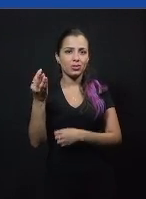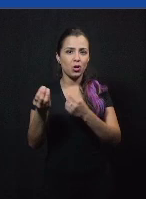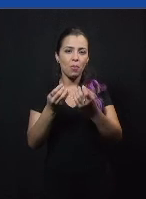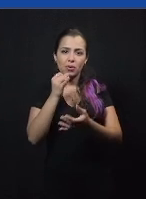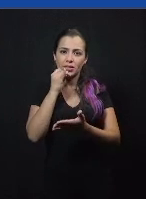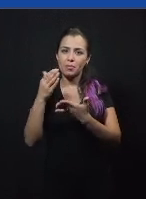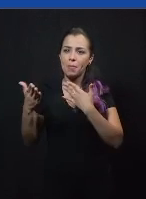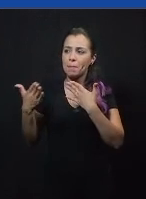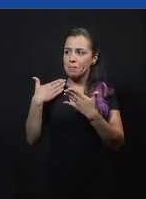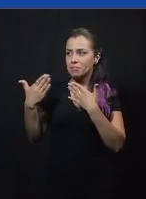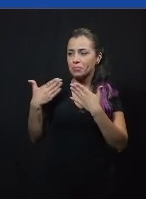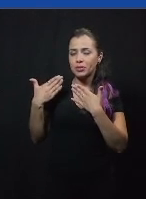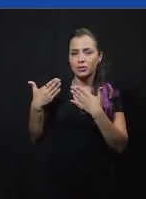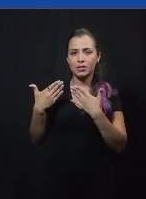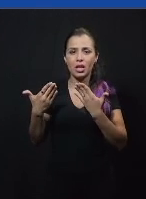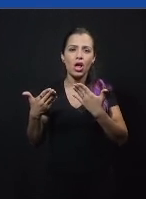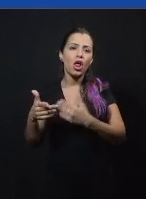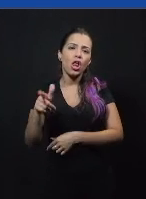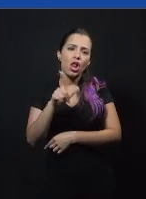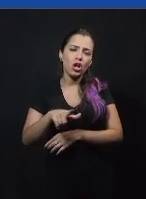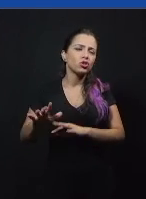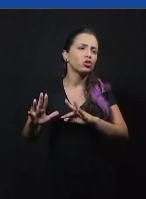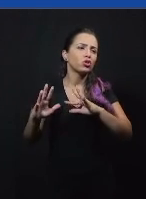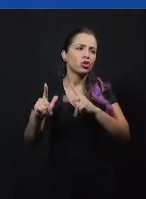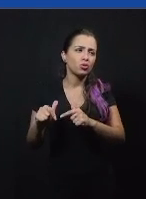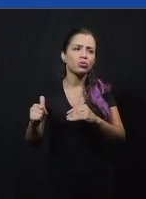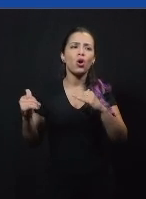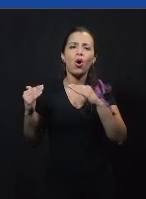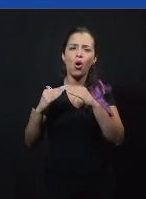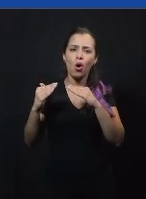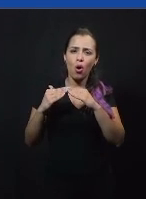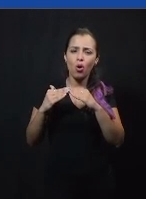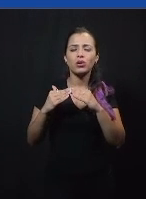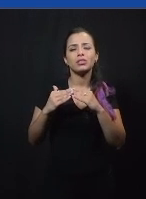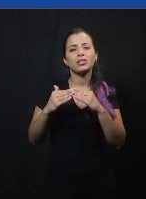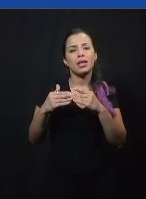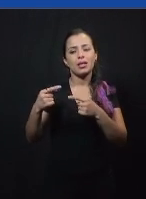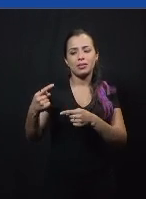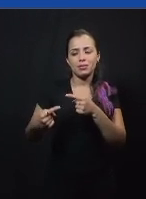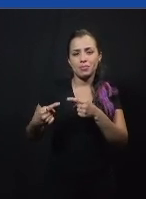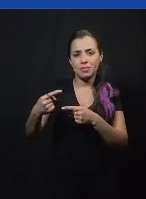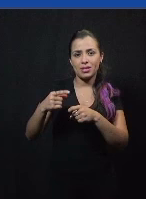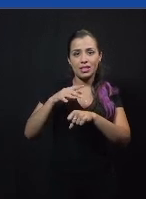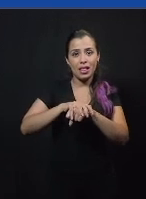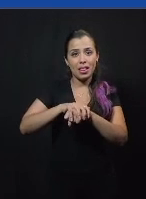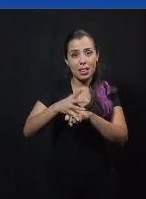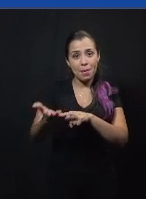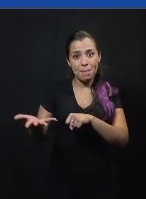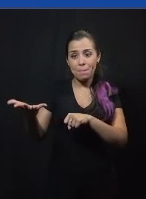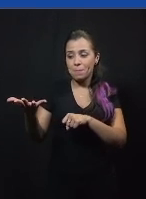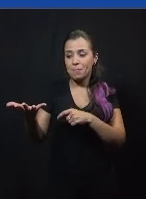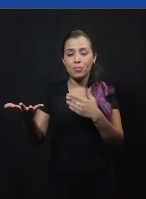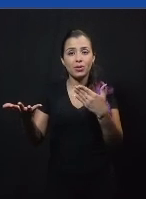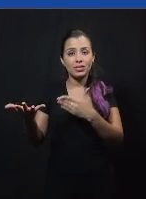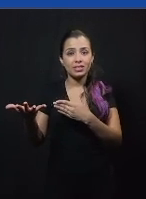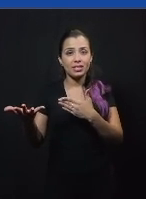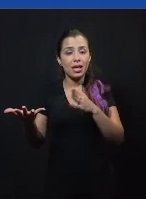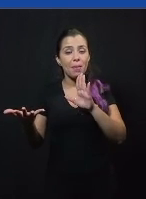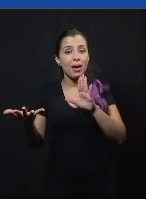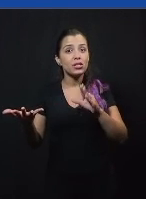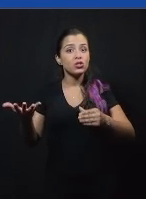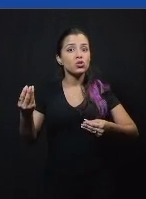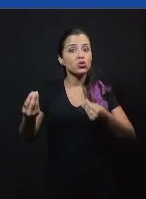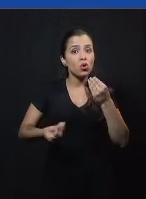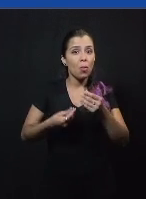provavelmente todo mundo concorda que debater política fortalece a democracia mas o que que a gente pode ir além